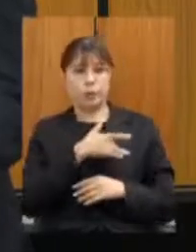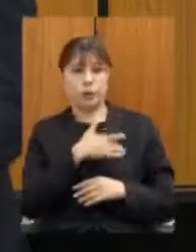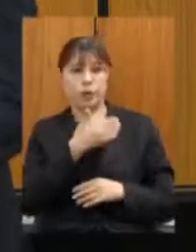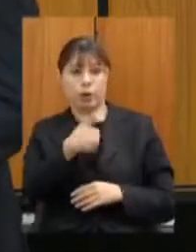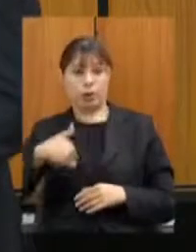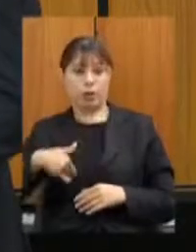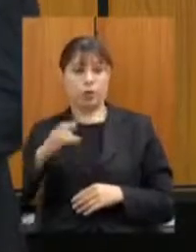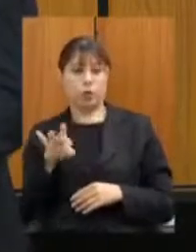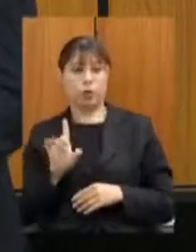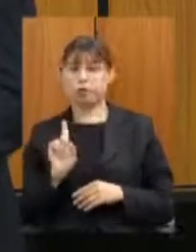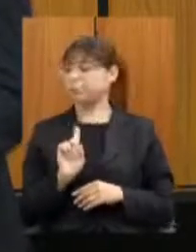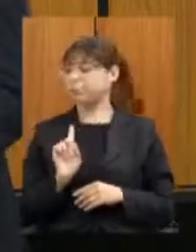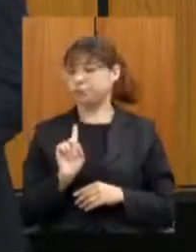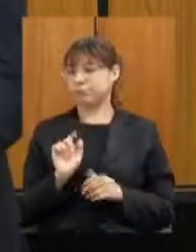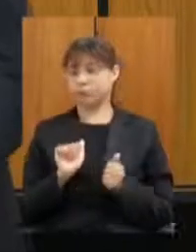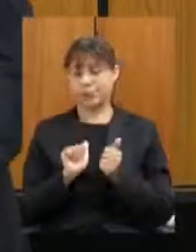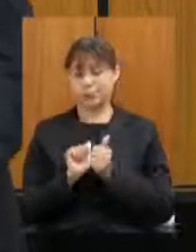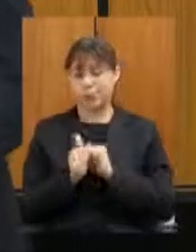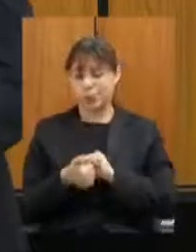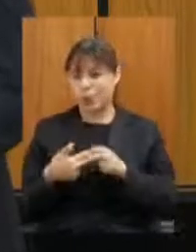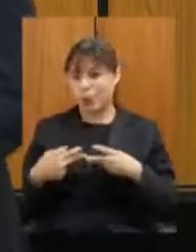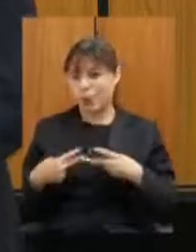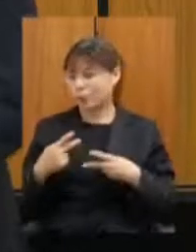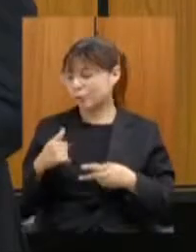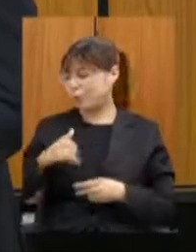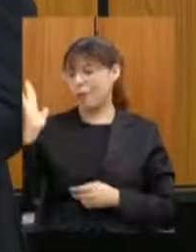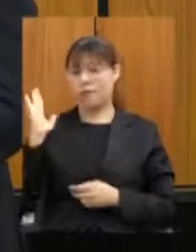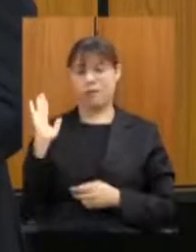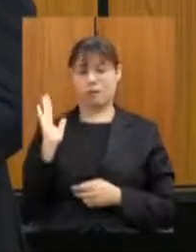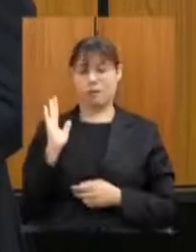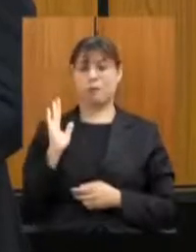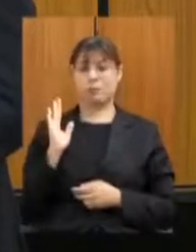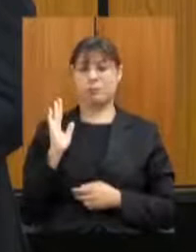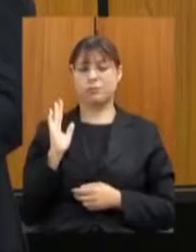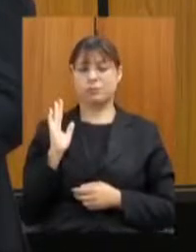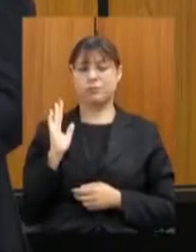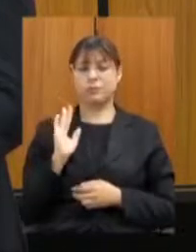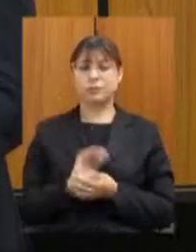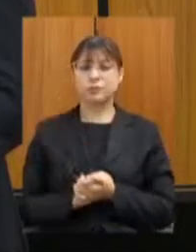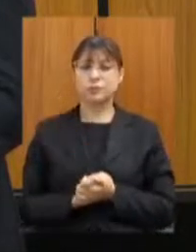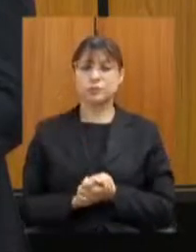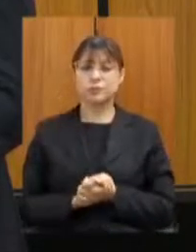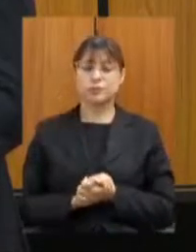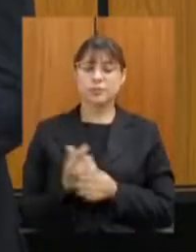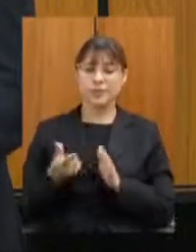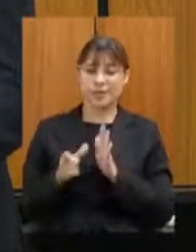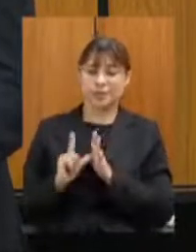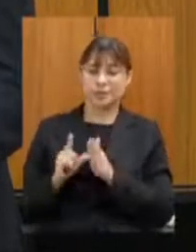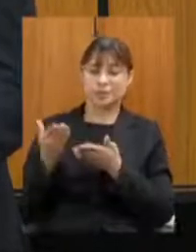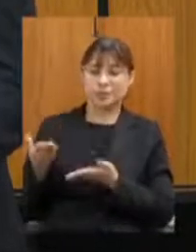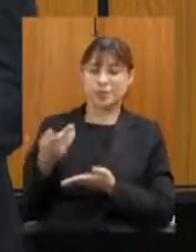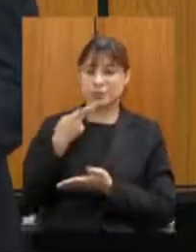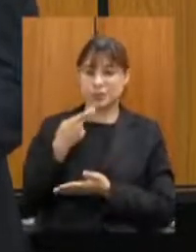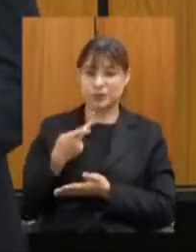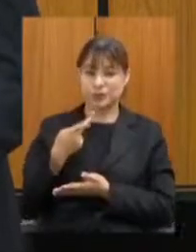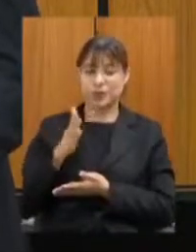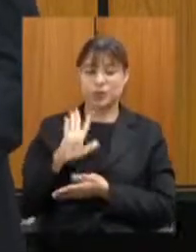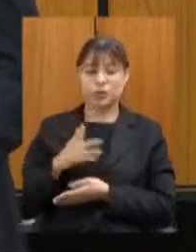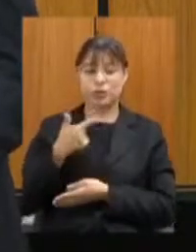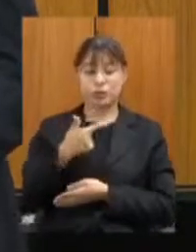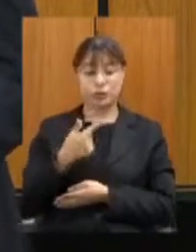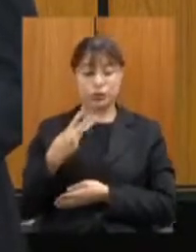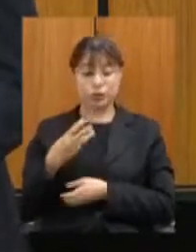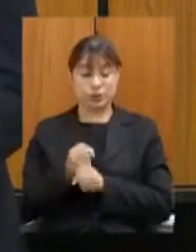o esporte é muito mais do que isso como disse o senhor eu durante 23